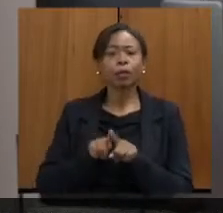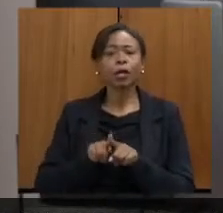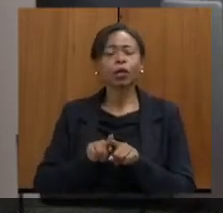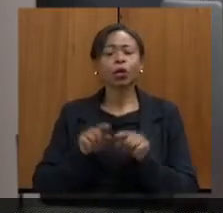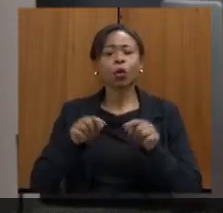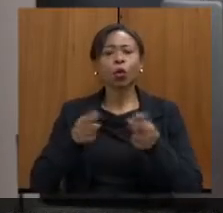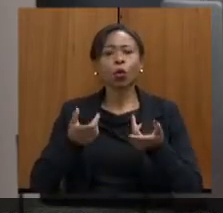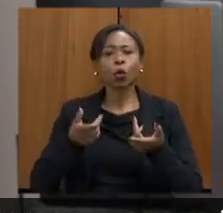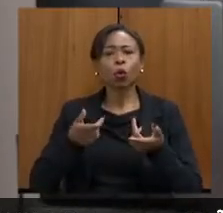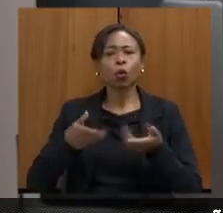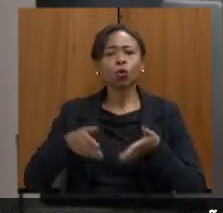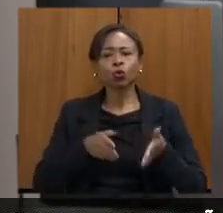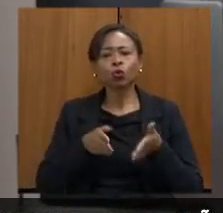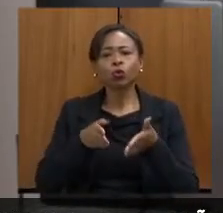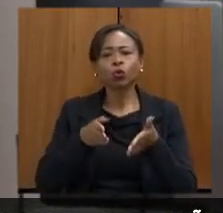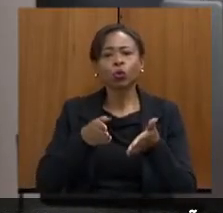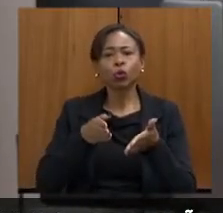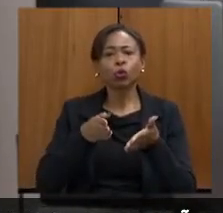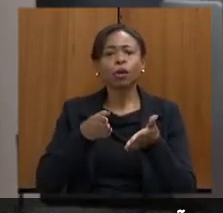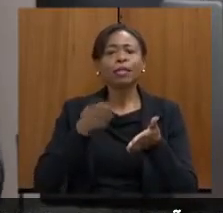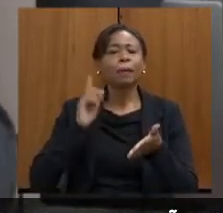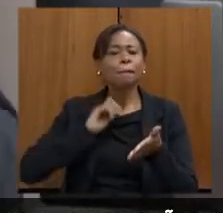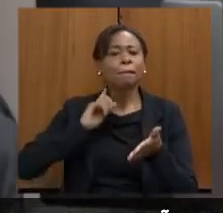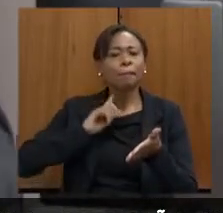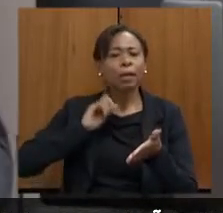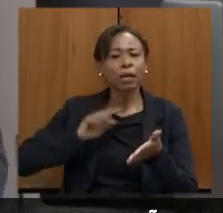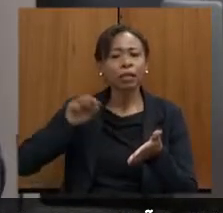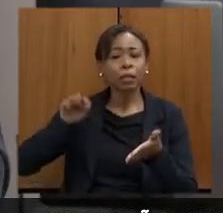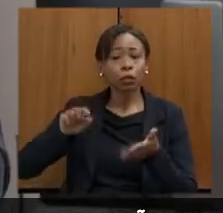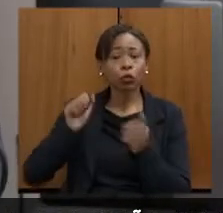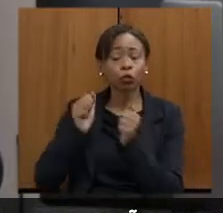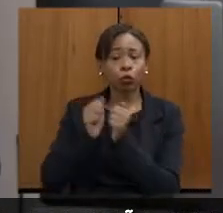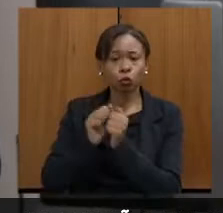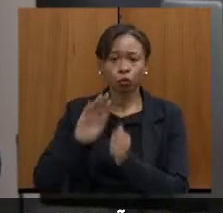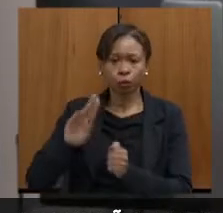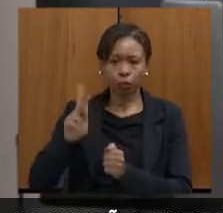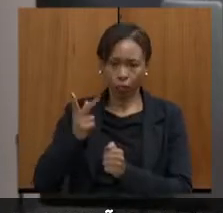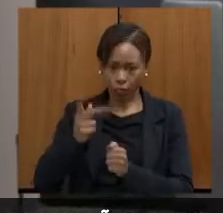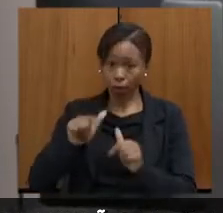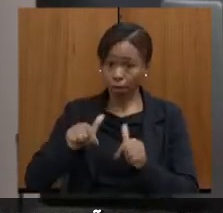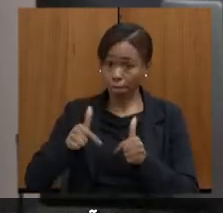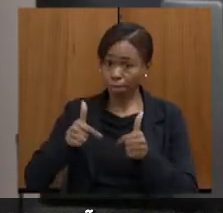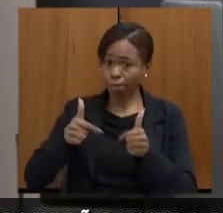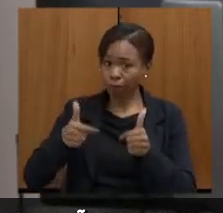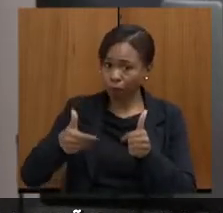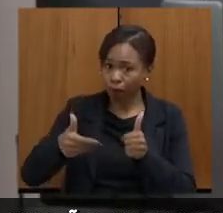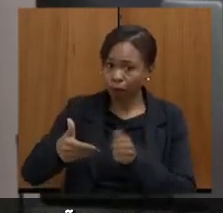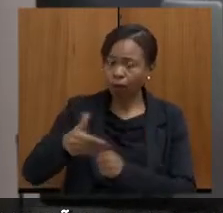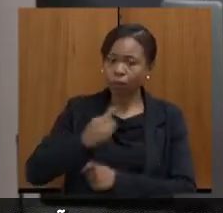municípios da região metropolitana, nós vamos fazer agora uma grande ação no mês de agosto.